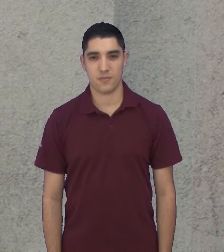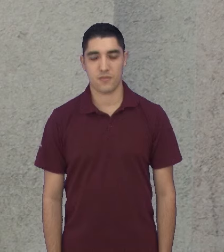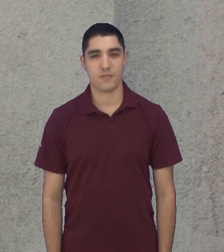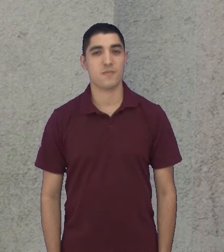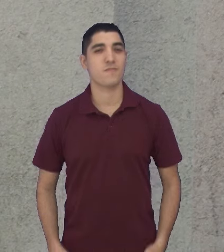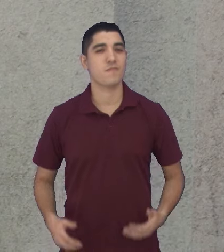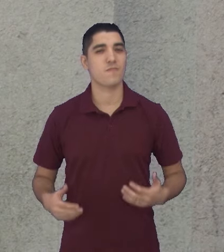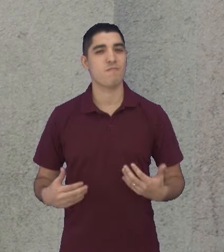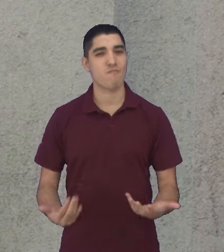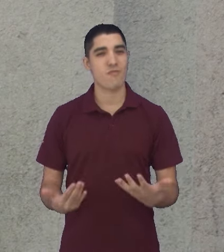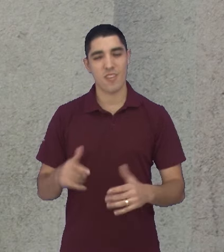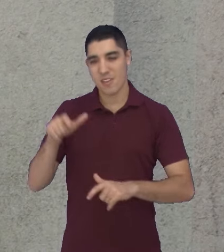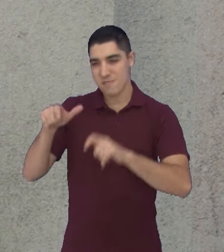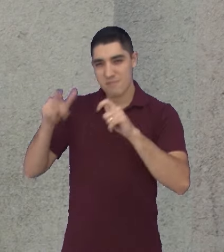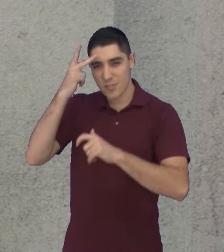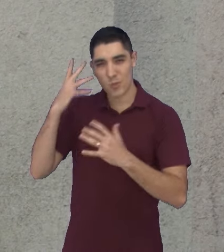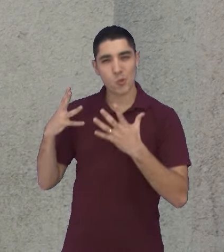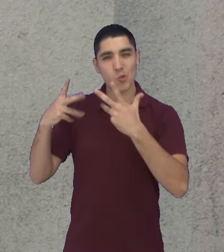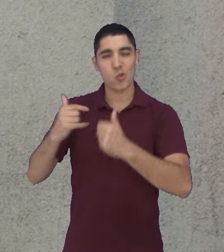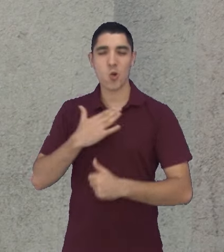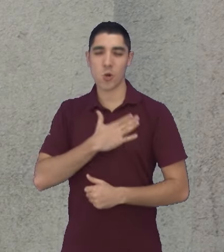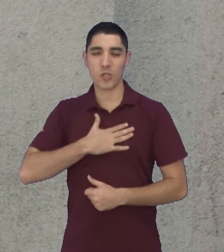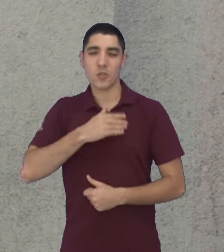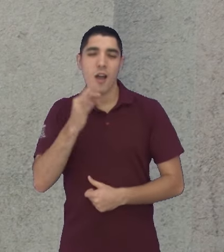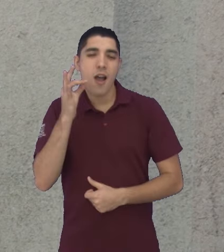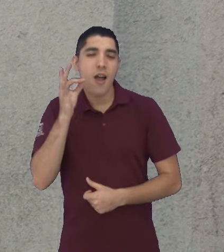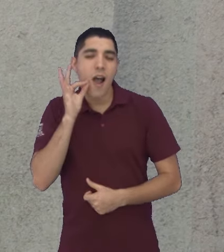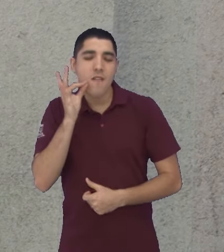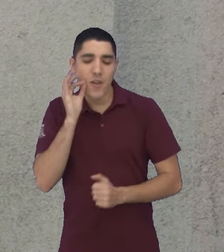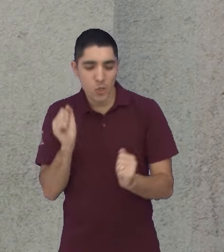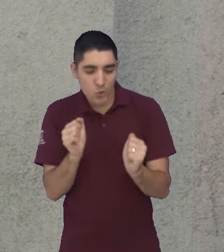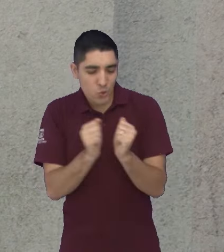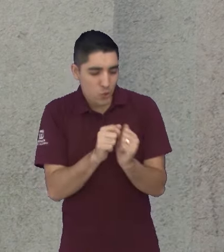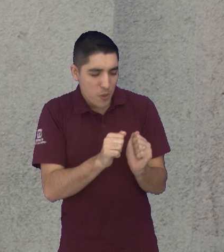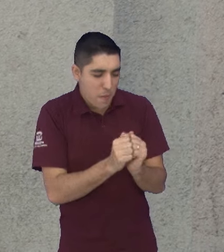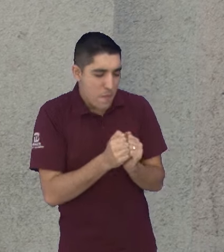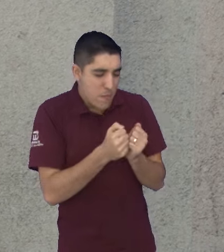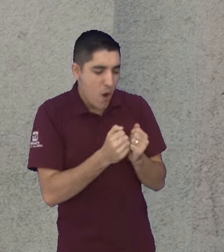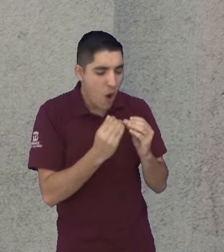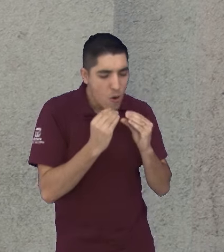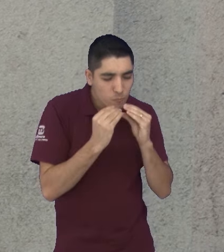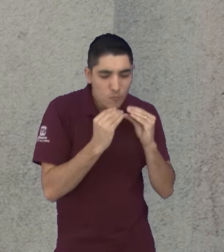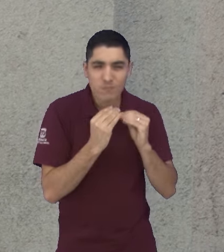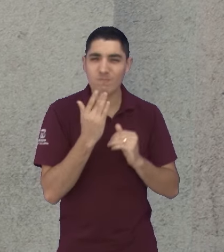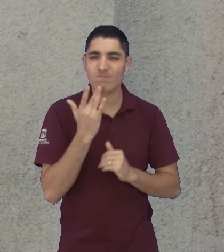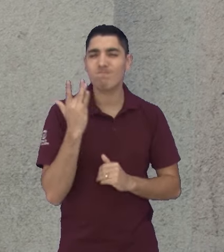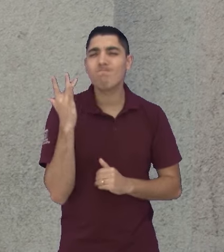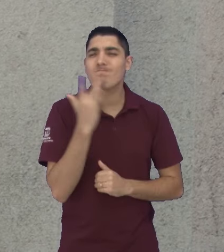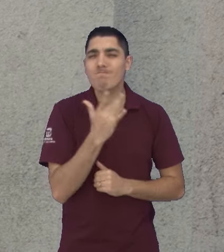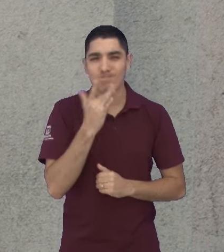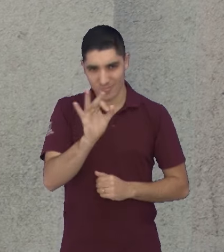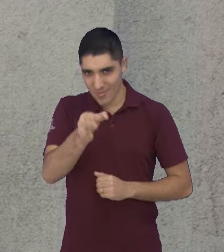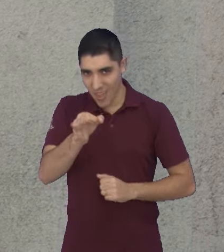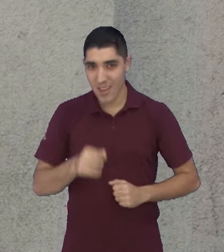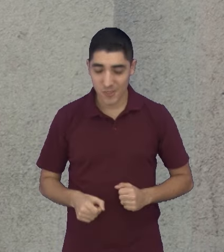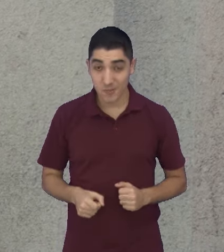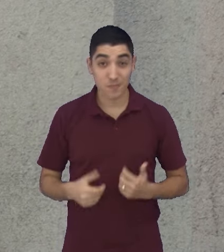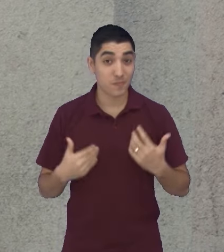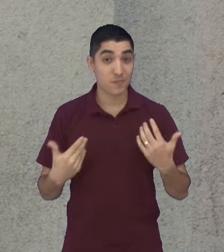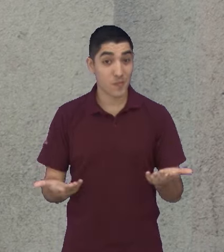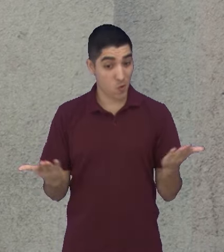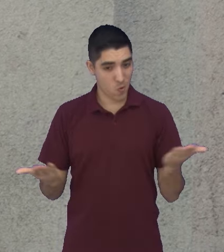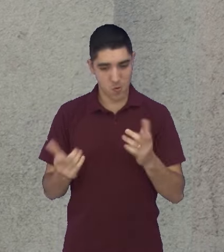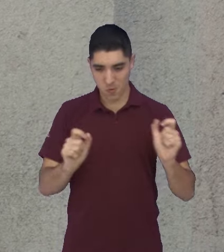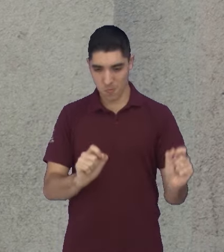Quem resiste a um pão quentinho logo cedo com aquele cafezinho à tarde, hein? Uma delícia, não é mesmo? No programa de hoje, vamos